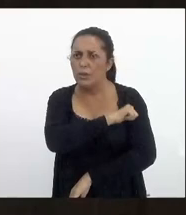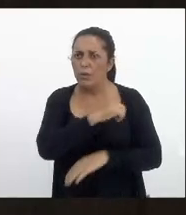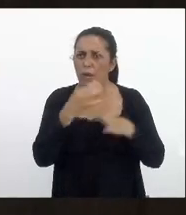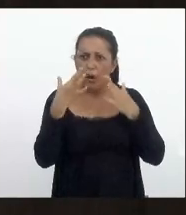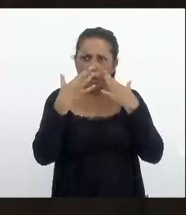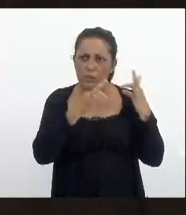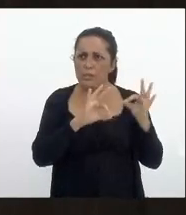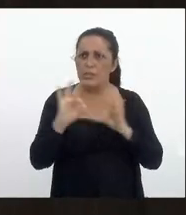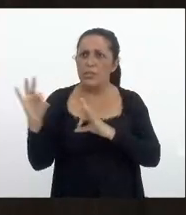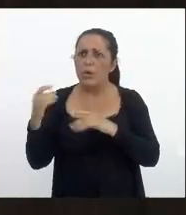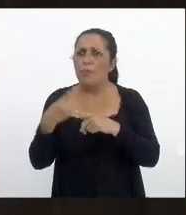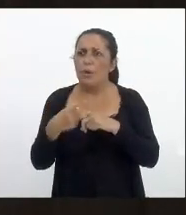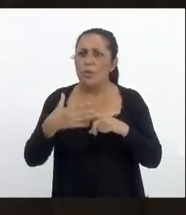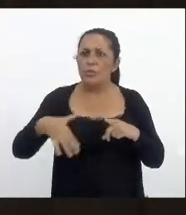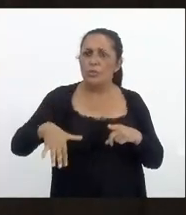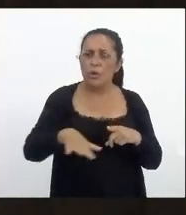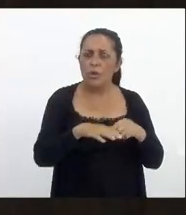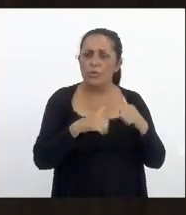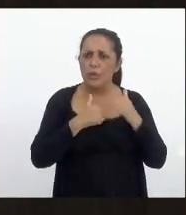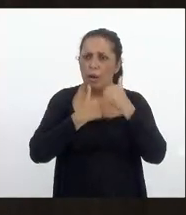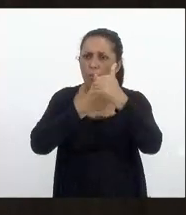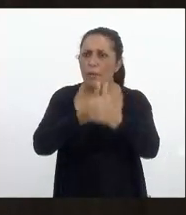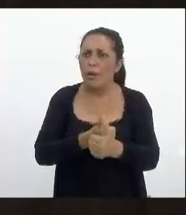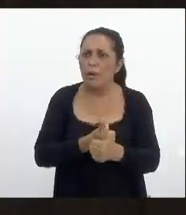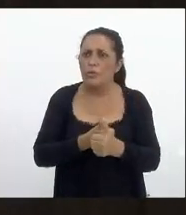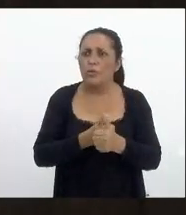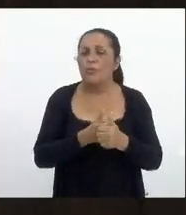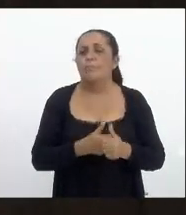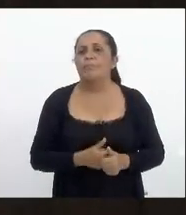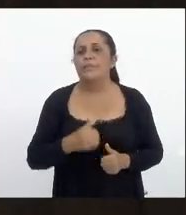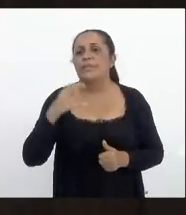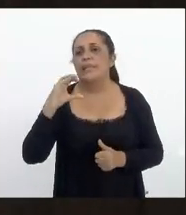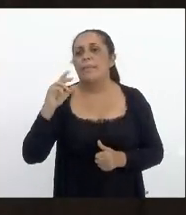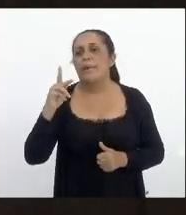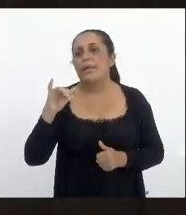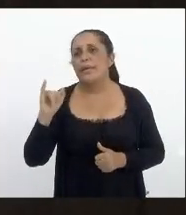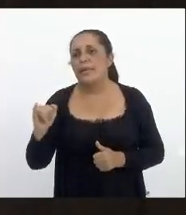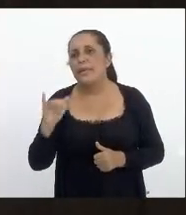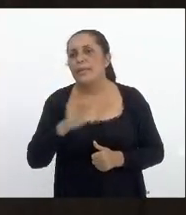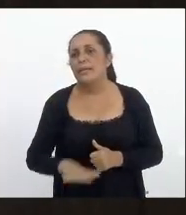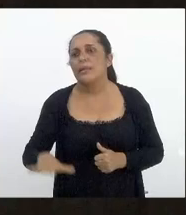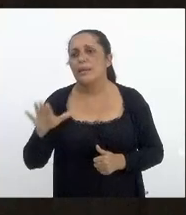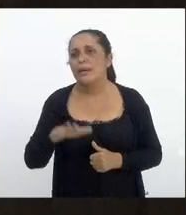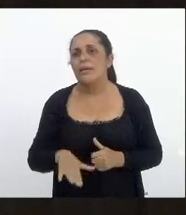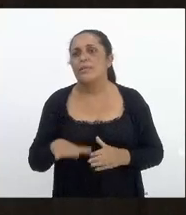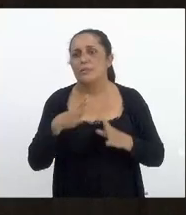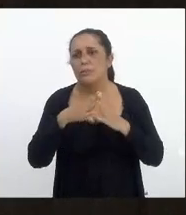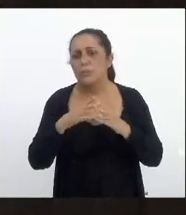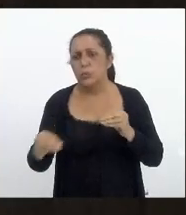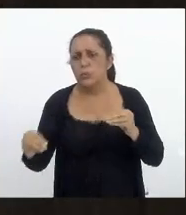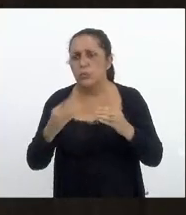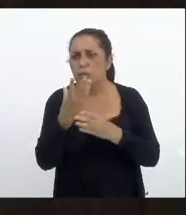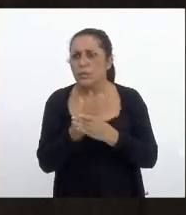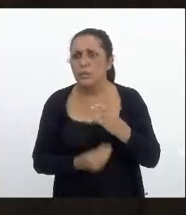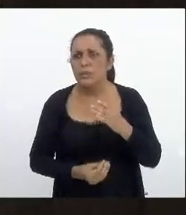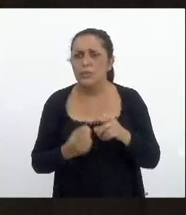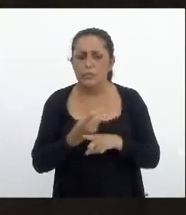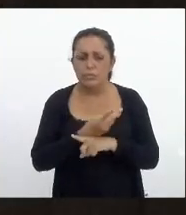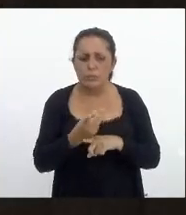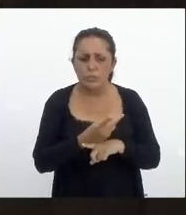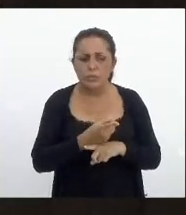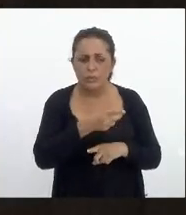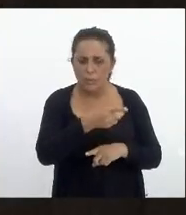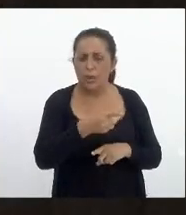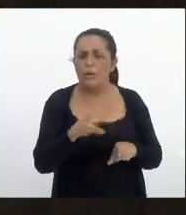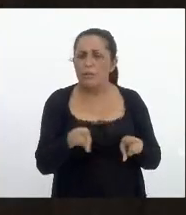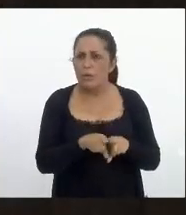estamos inclusive acompanhando todo o processo da CPI de crianças desaparecidas a senhora faz parte enquanto membro dessa